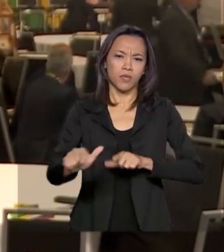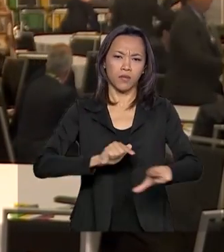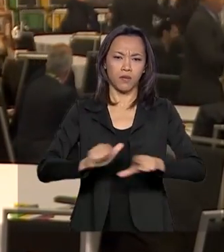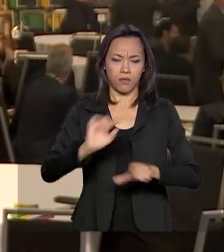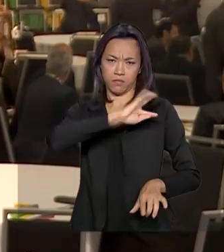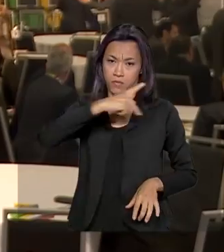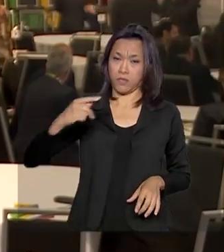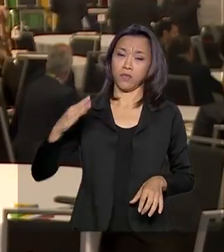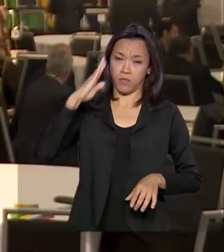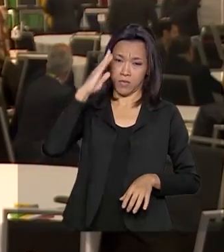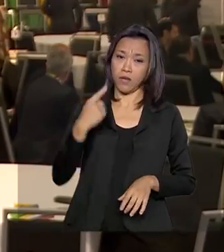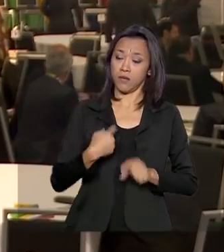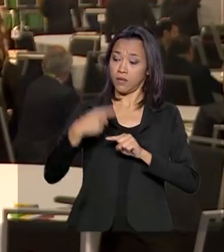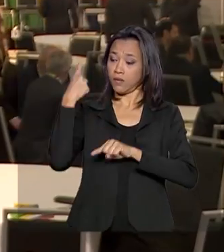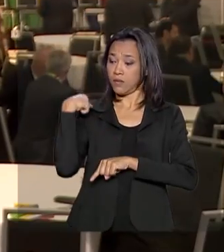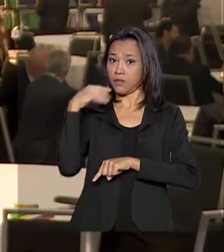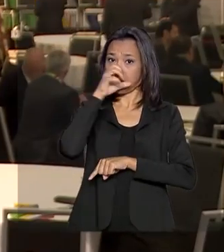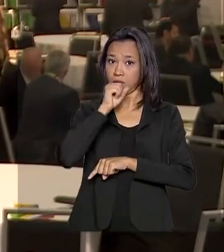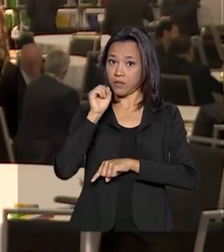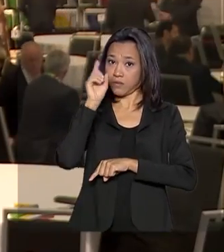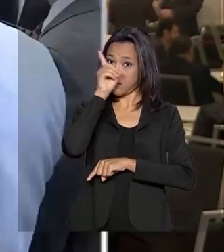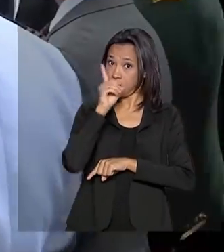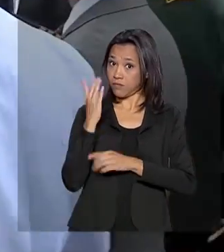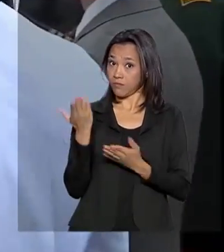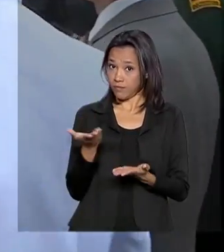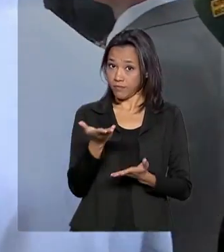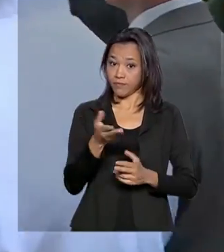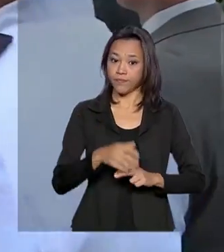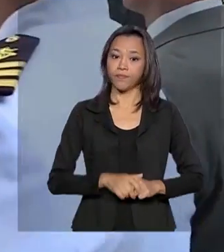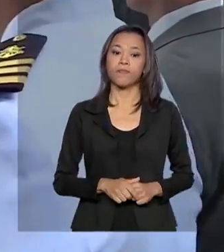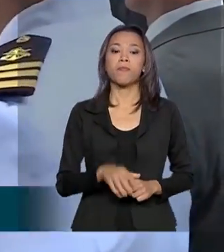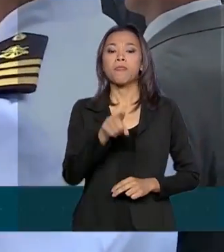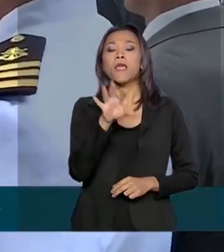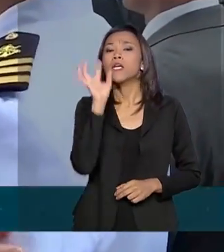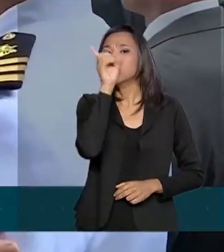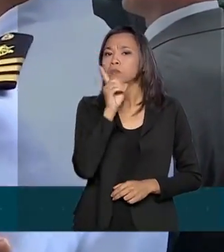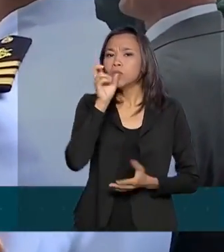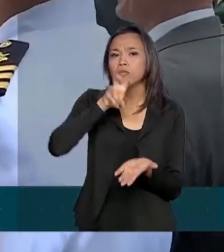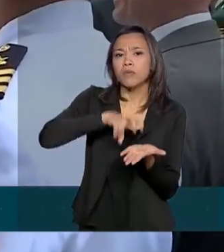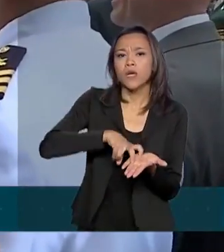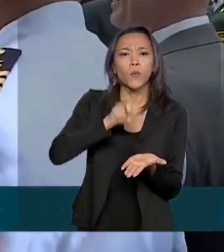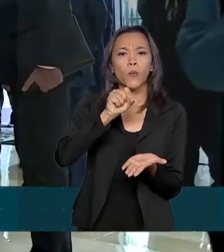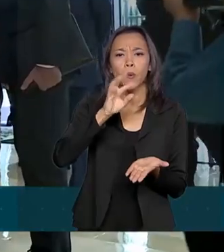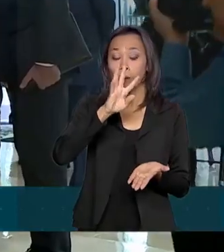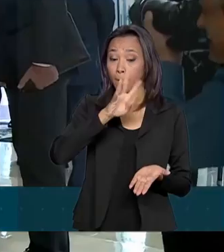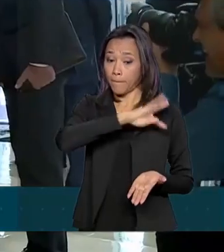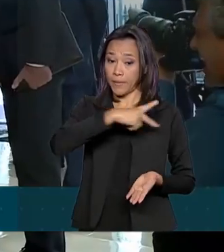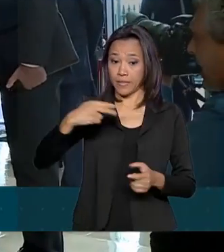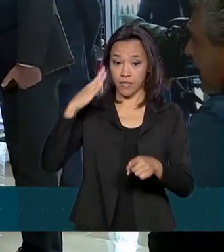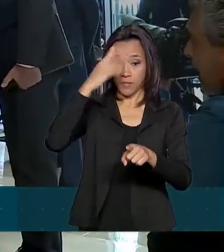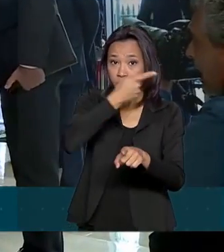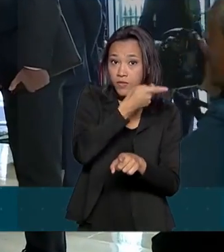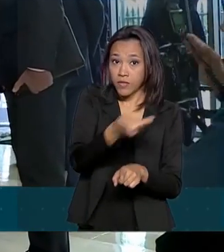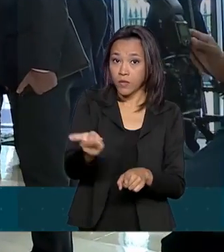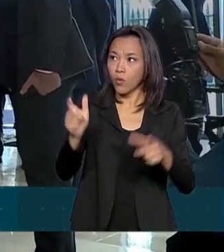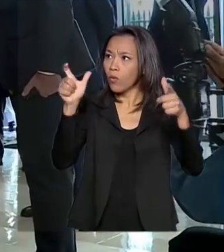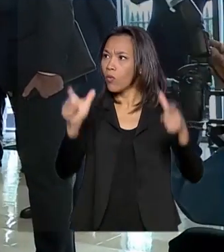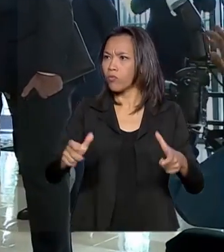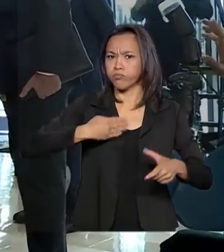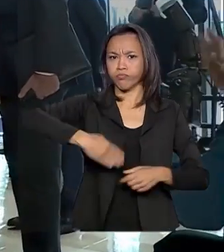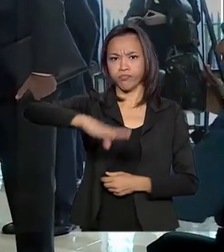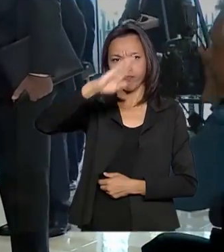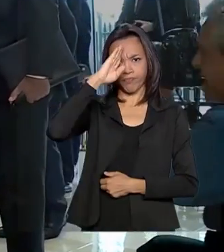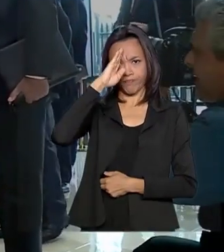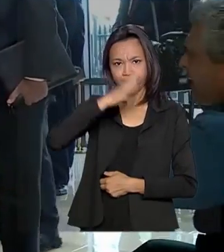Jair Bolsonaro nesse final de semana? Na manhã de domingo, o presidente visitou as instalações militares do